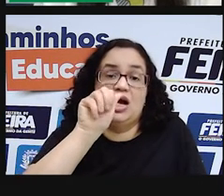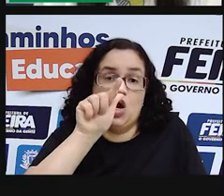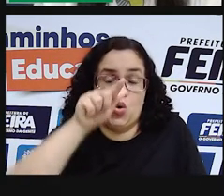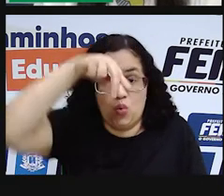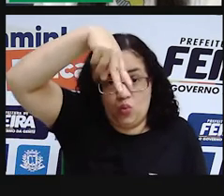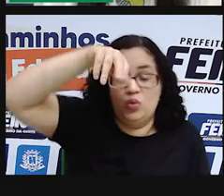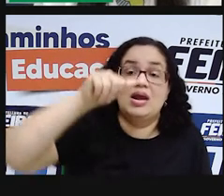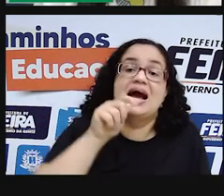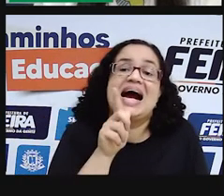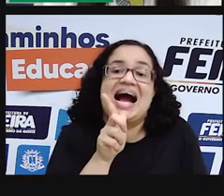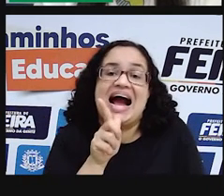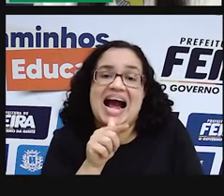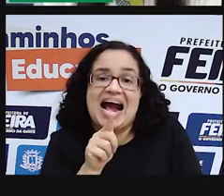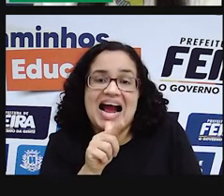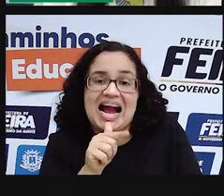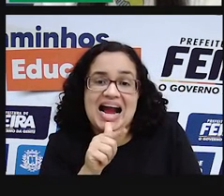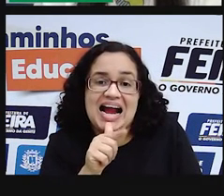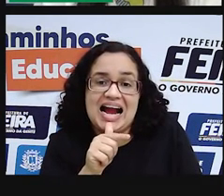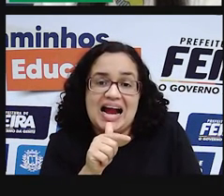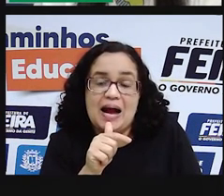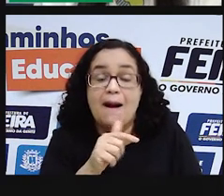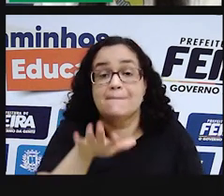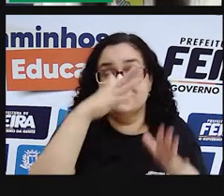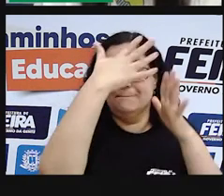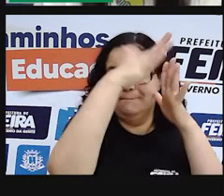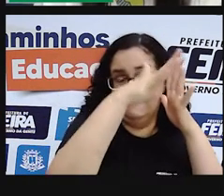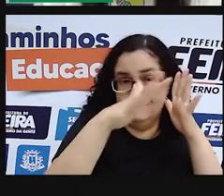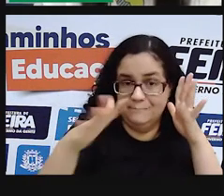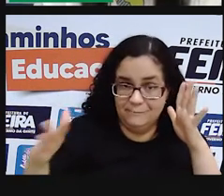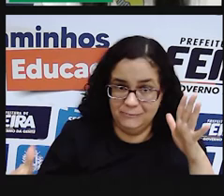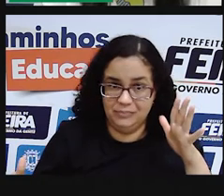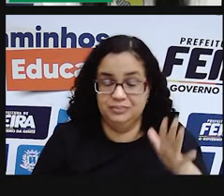esse acúmulo de água tem ligação com o mar.